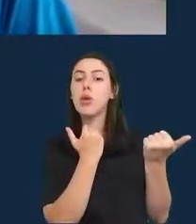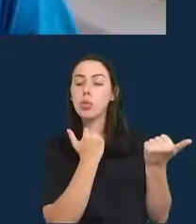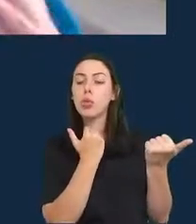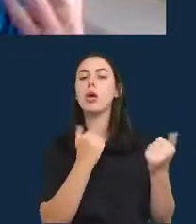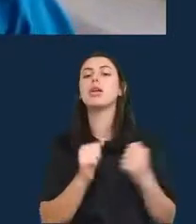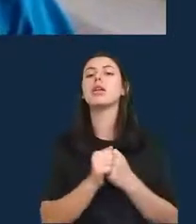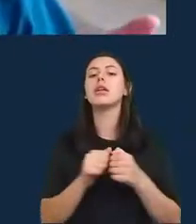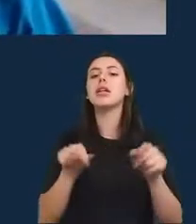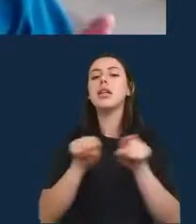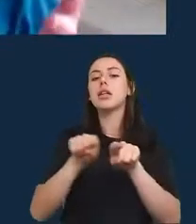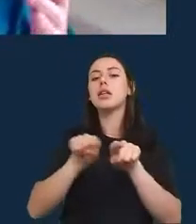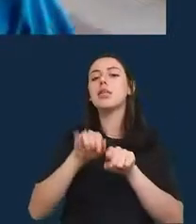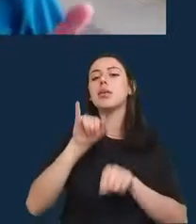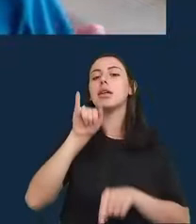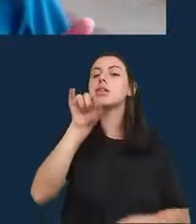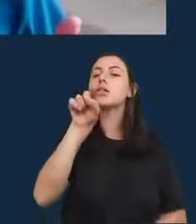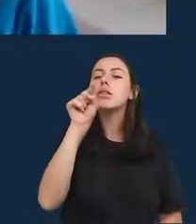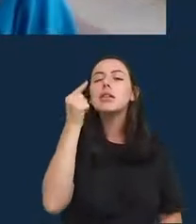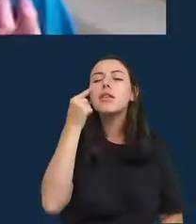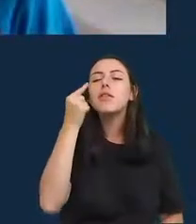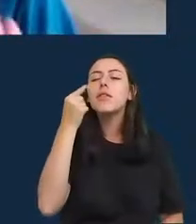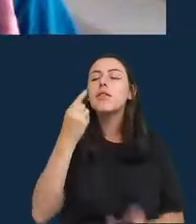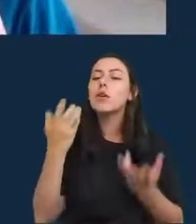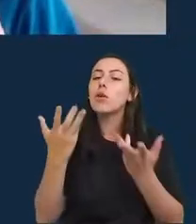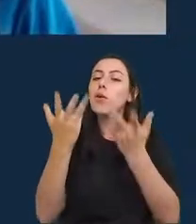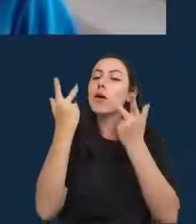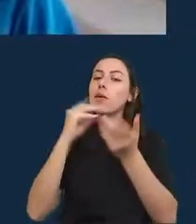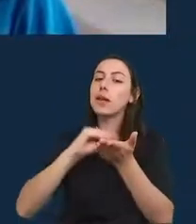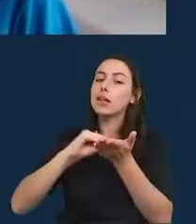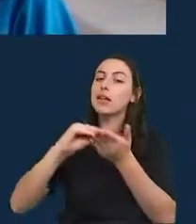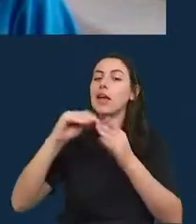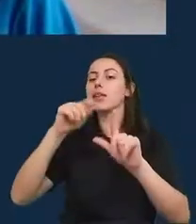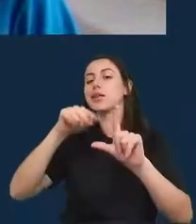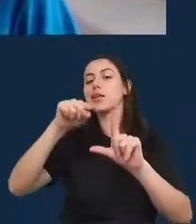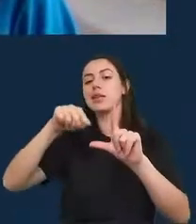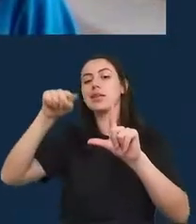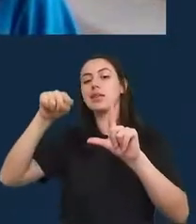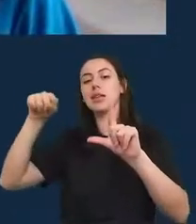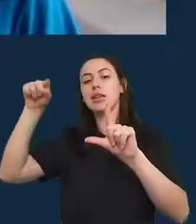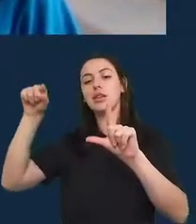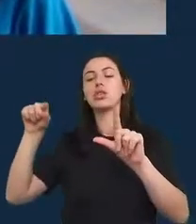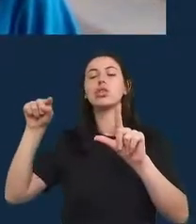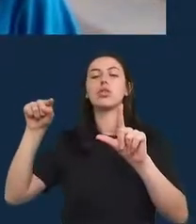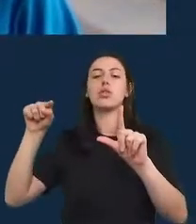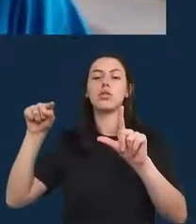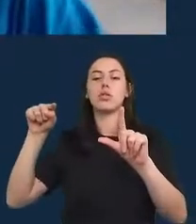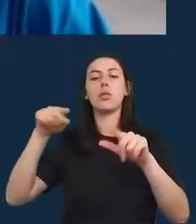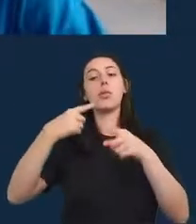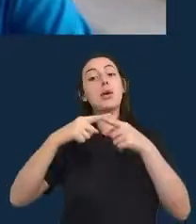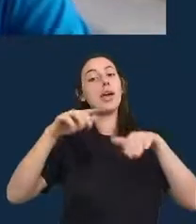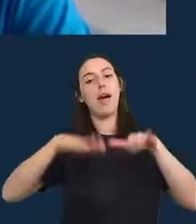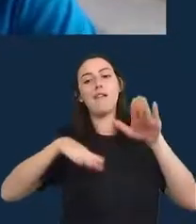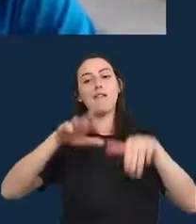considerou a qualidade dos dados estatísticos e que talvez ela não seja muito boa nesses países.